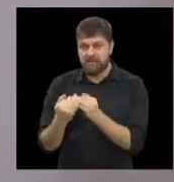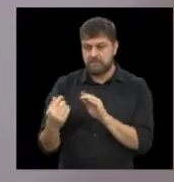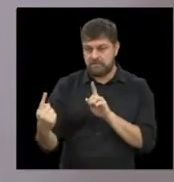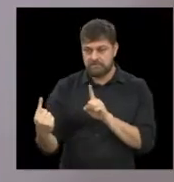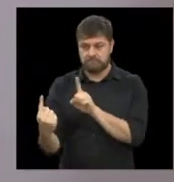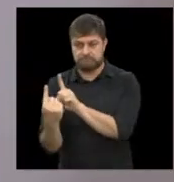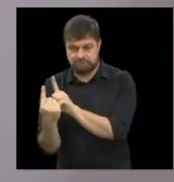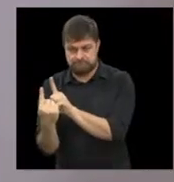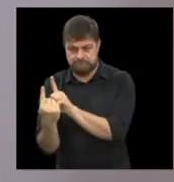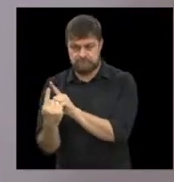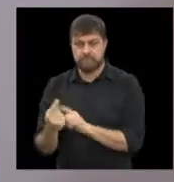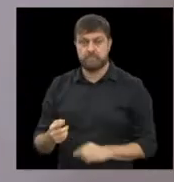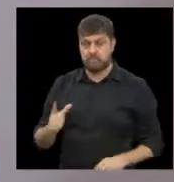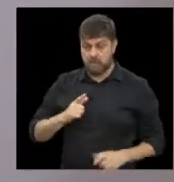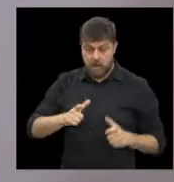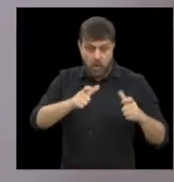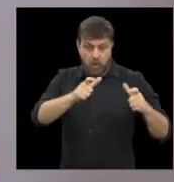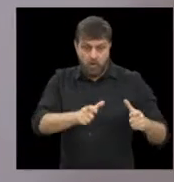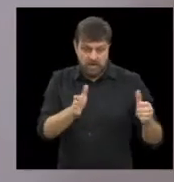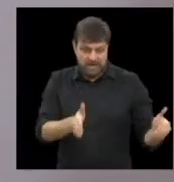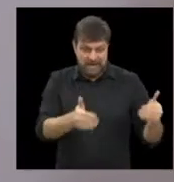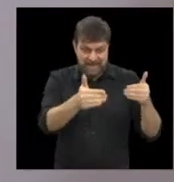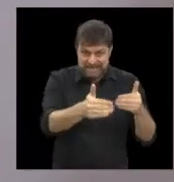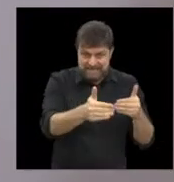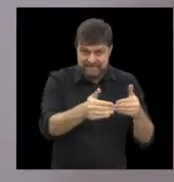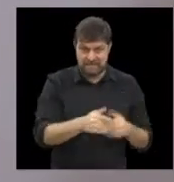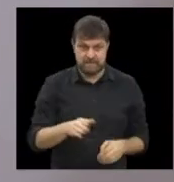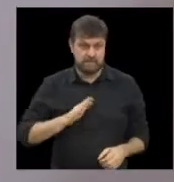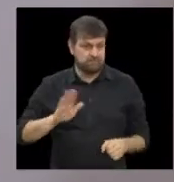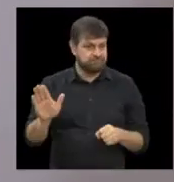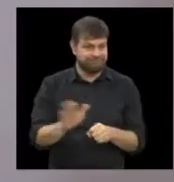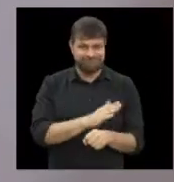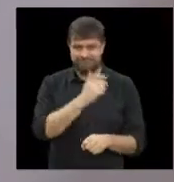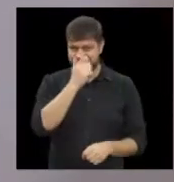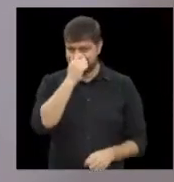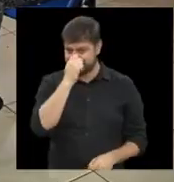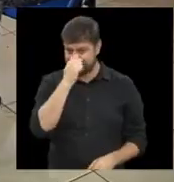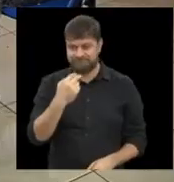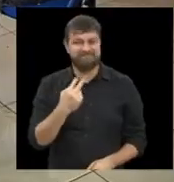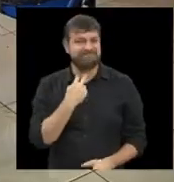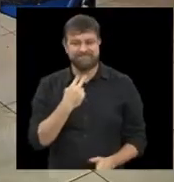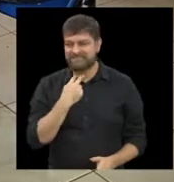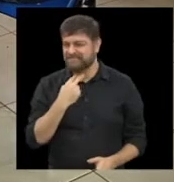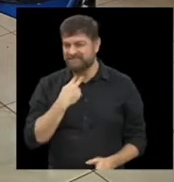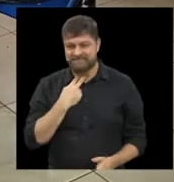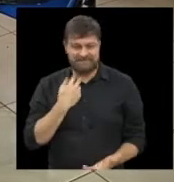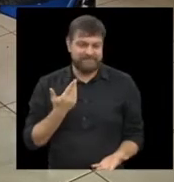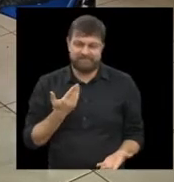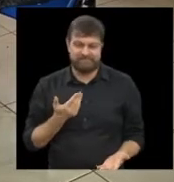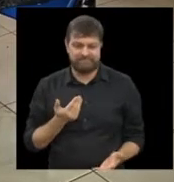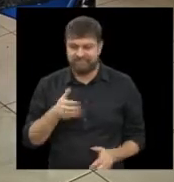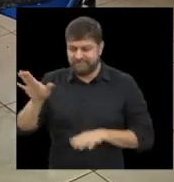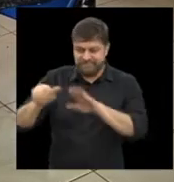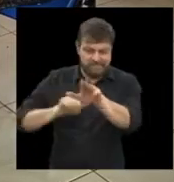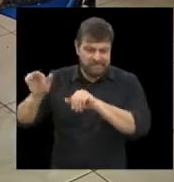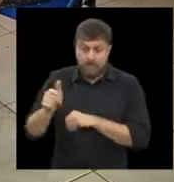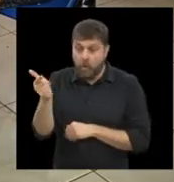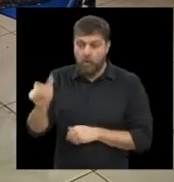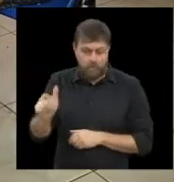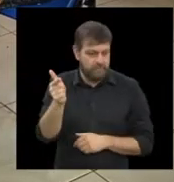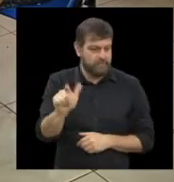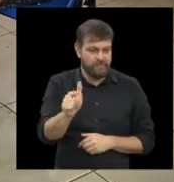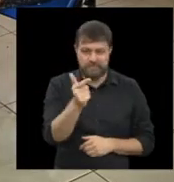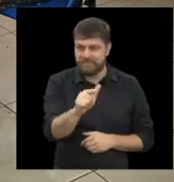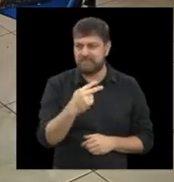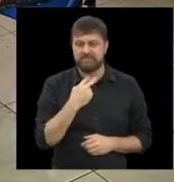espaços das salas de atendimento, eles estão, assim, na sua demanda reprimida. Gostaríamos até de ampliar mais